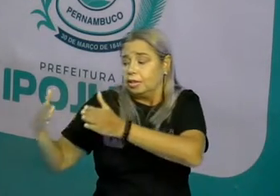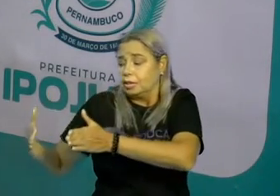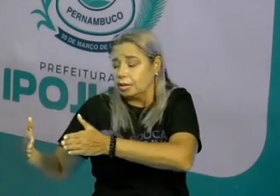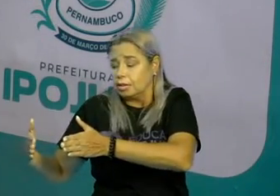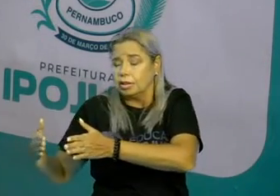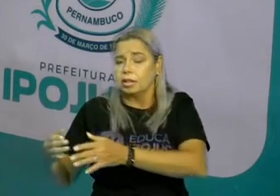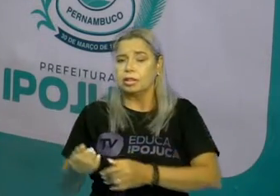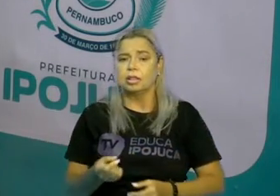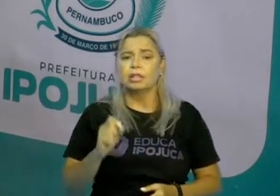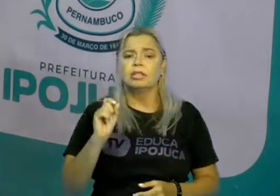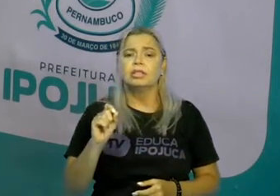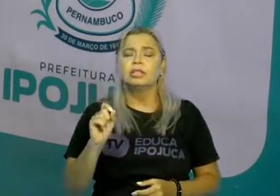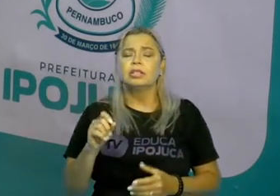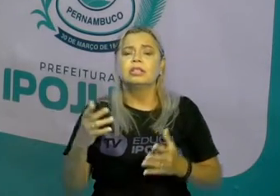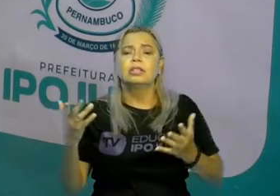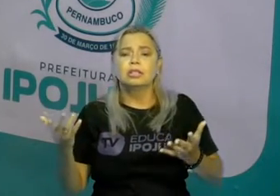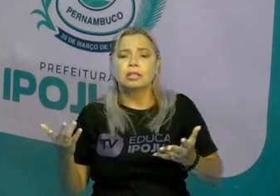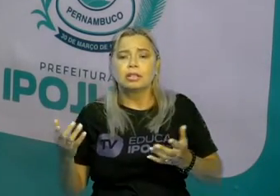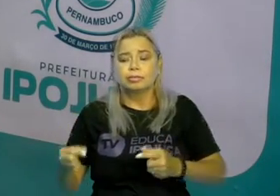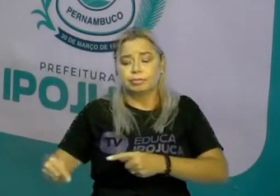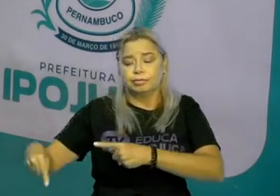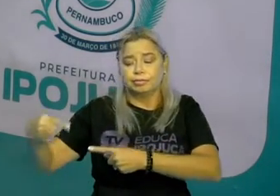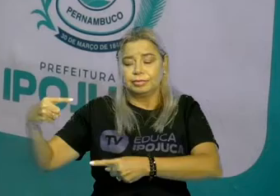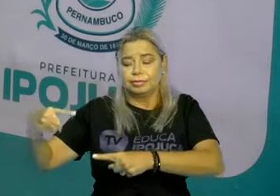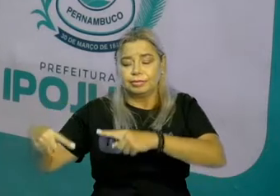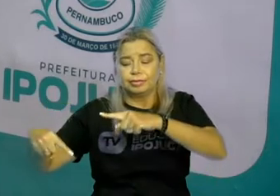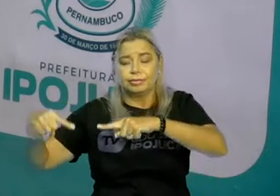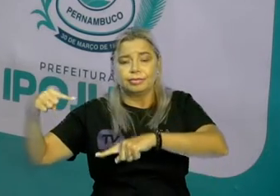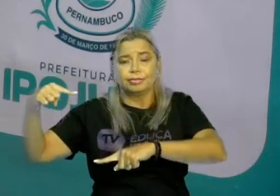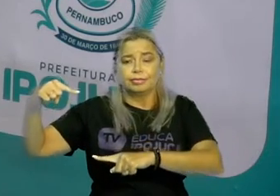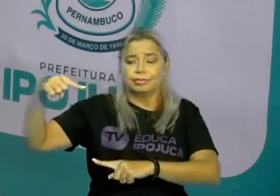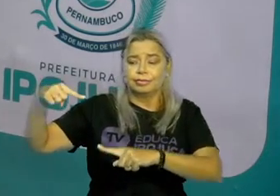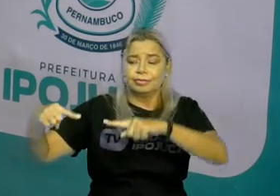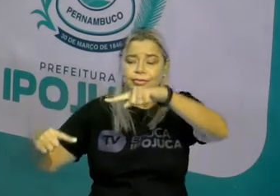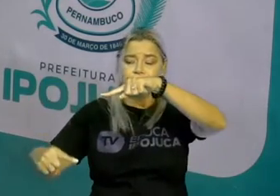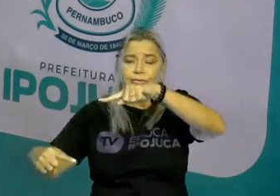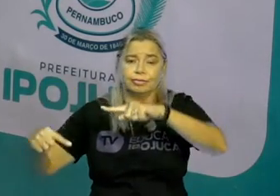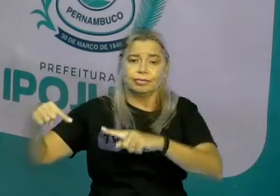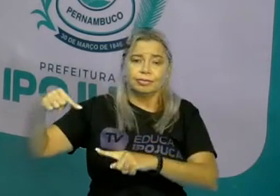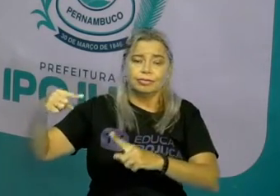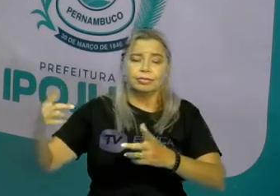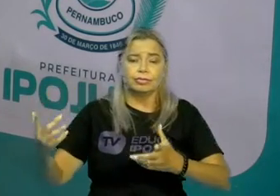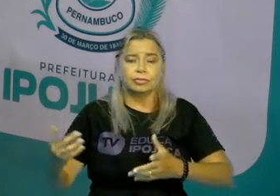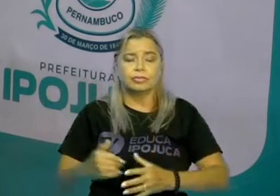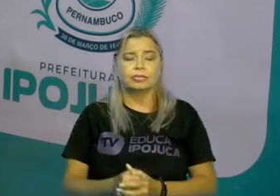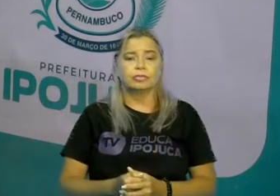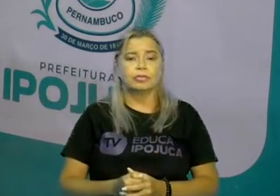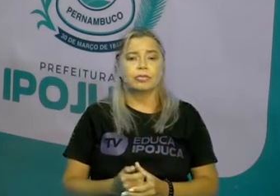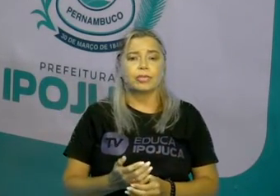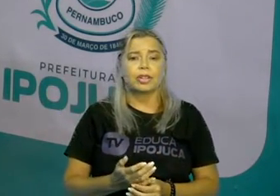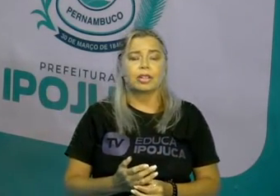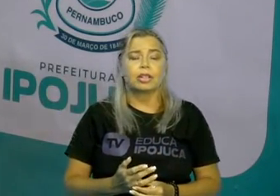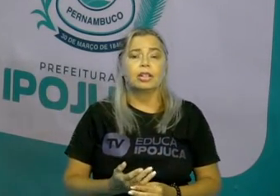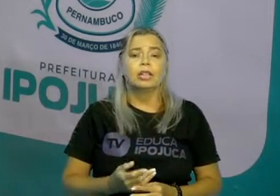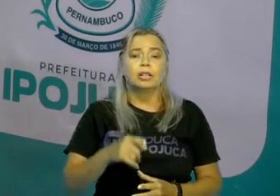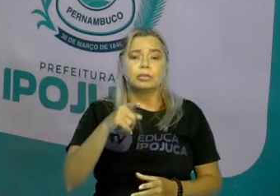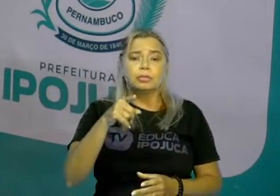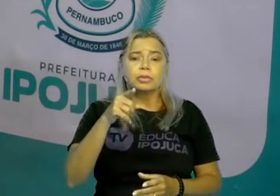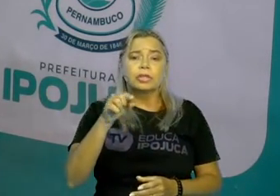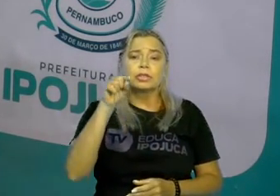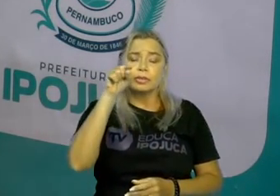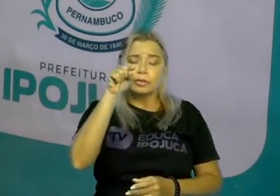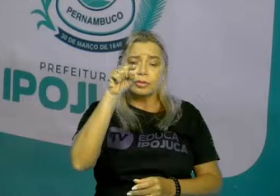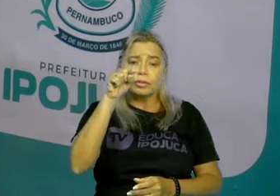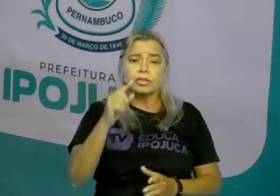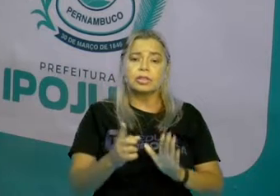Portanto, a gangorra está no lado direito e o menino está no lado esquerdo. Por quê? Você é de frente para